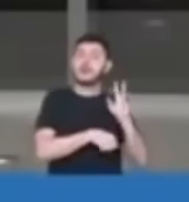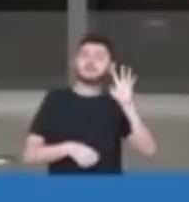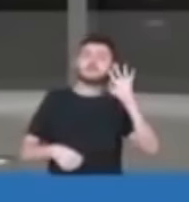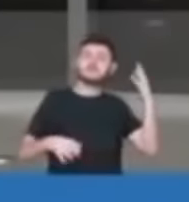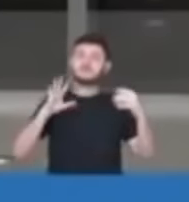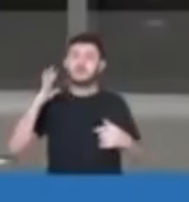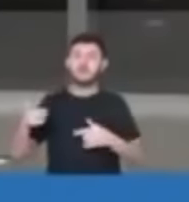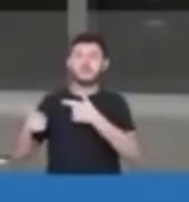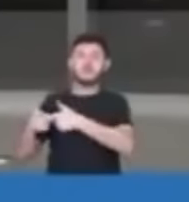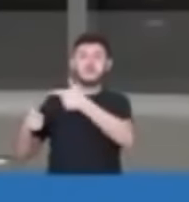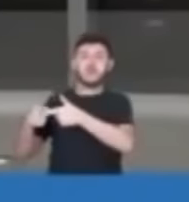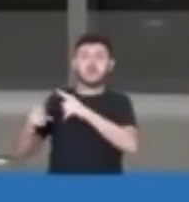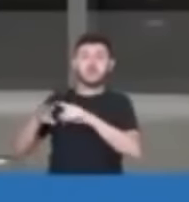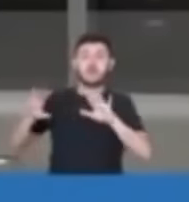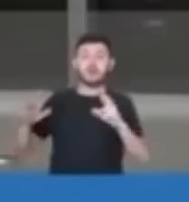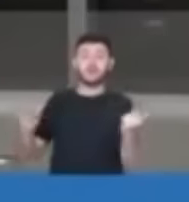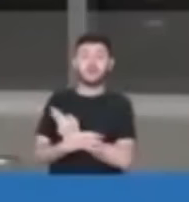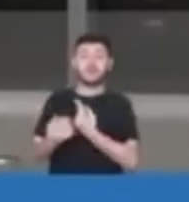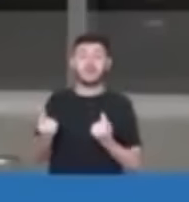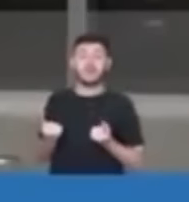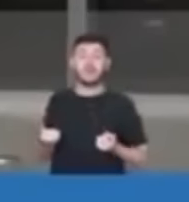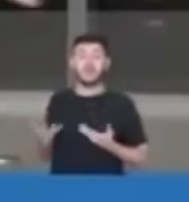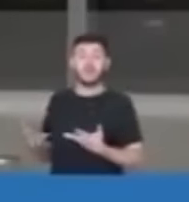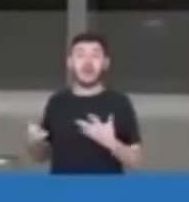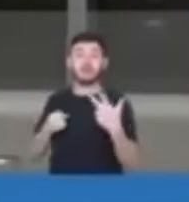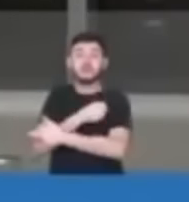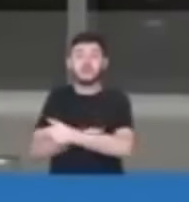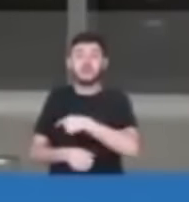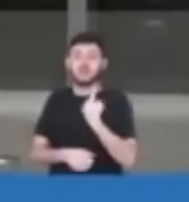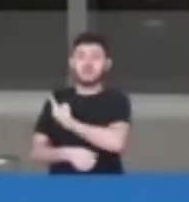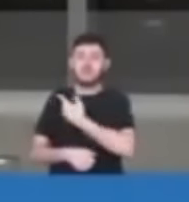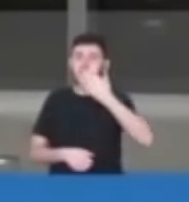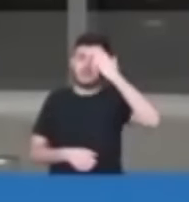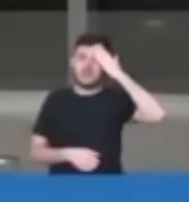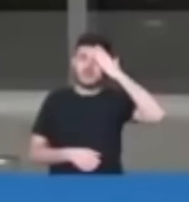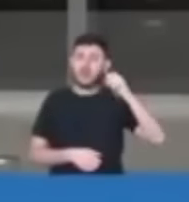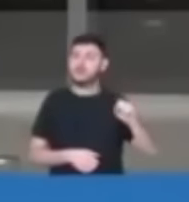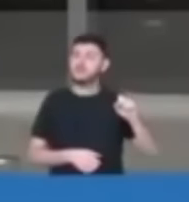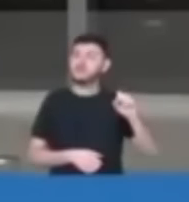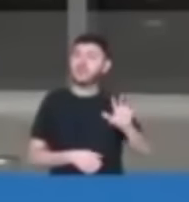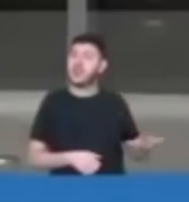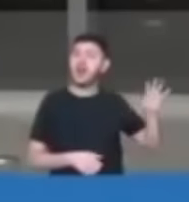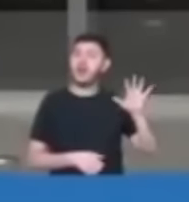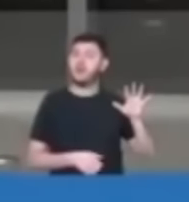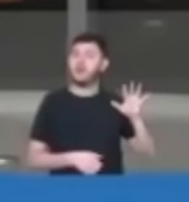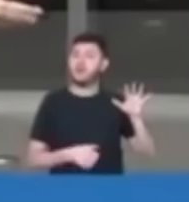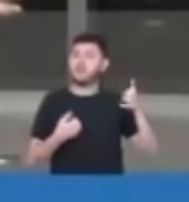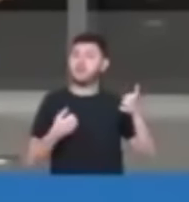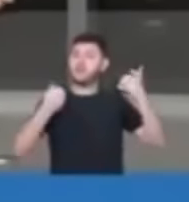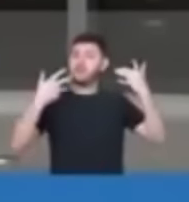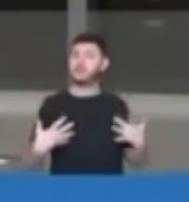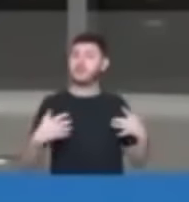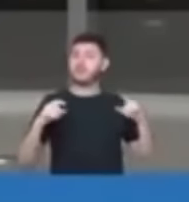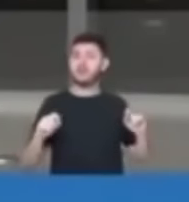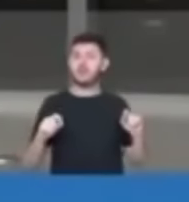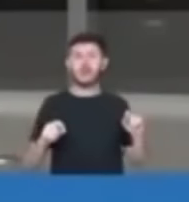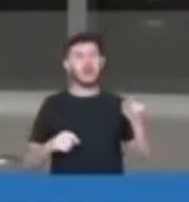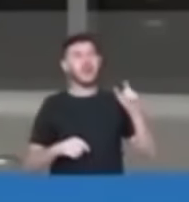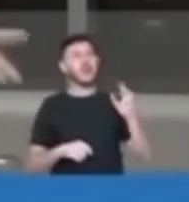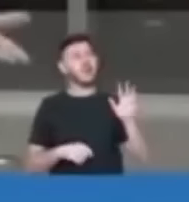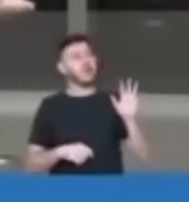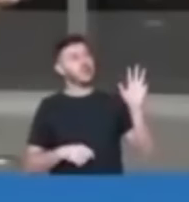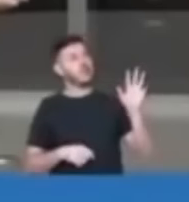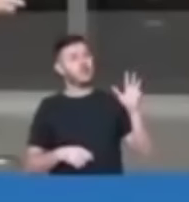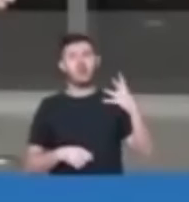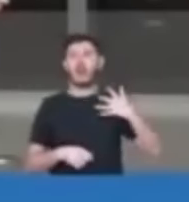mas na linha do corte de gastos. Essa é a linha geral e dizendo que é a fala dele que aumentou o dólar. Por favor, não brinquem com a nossa